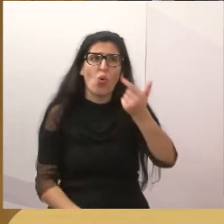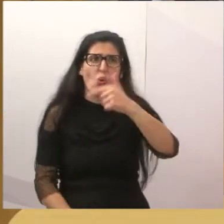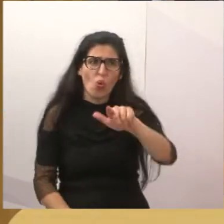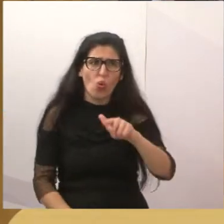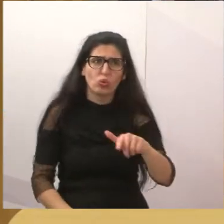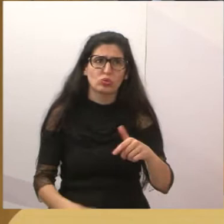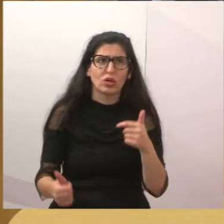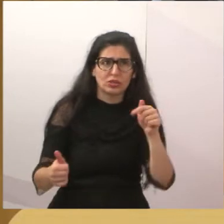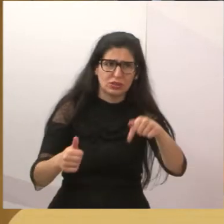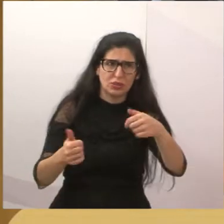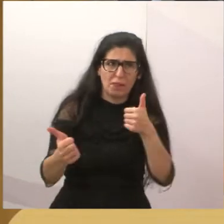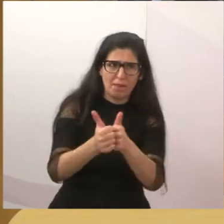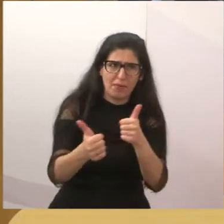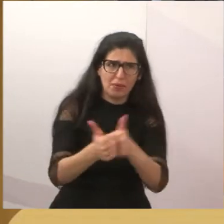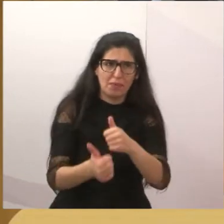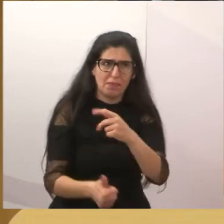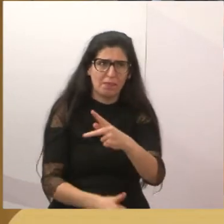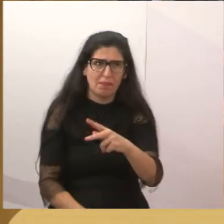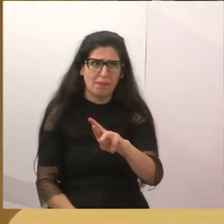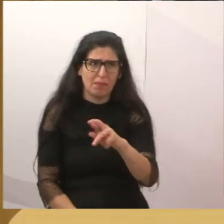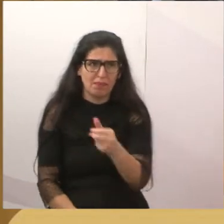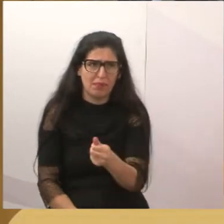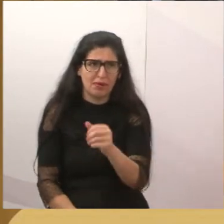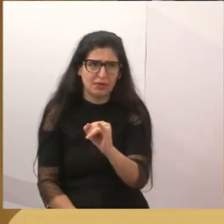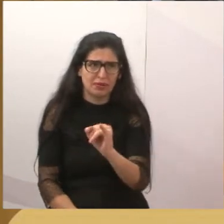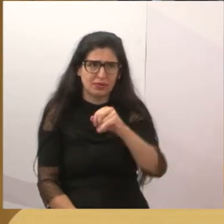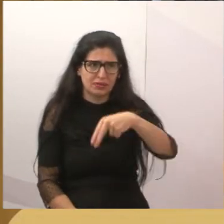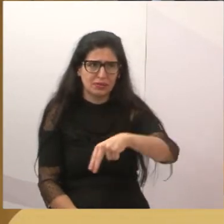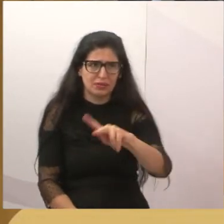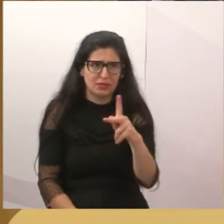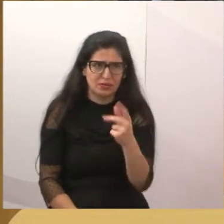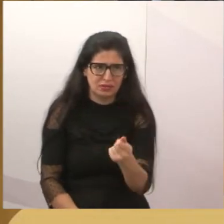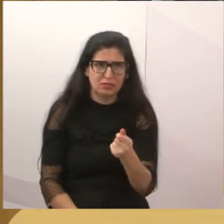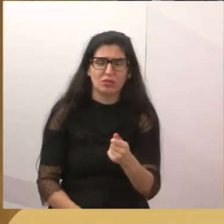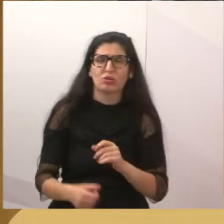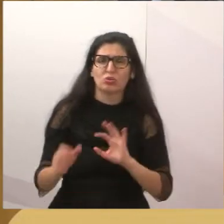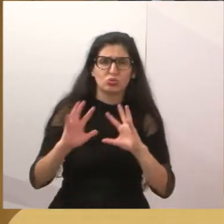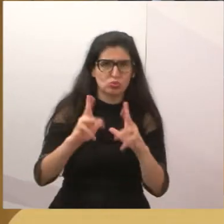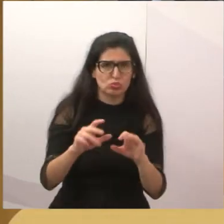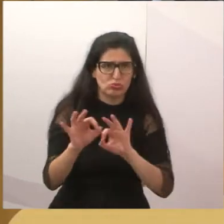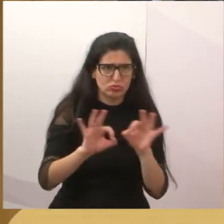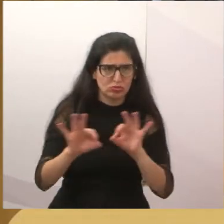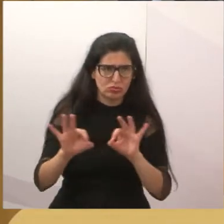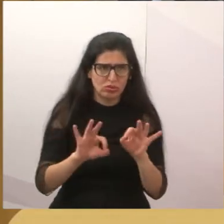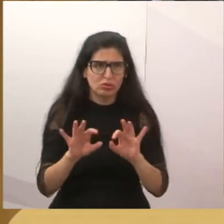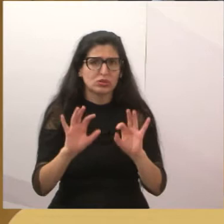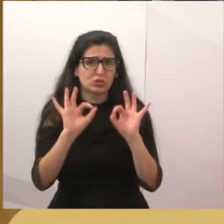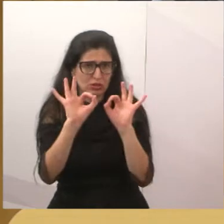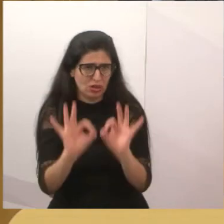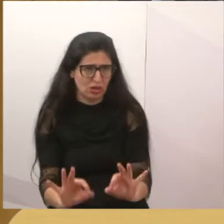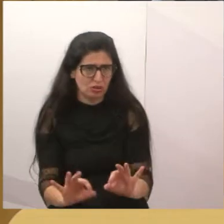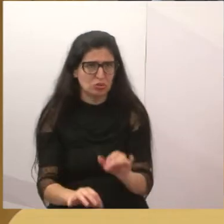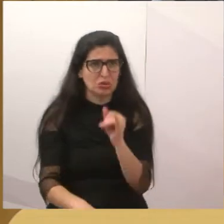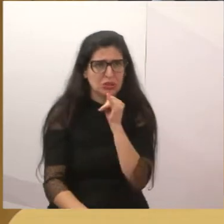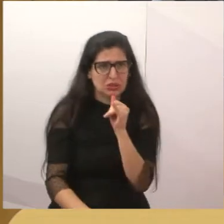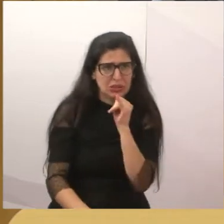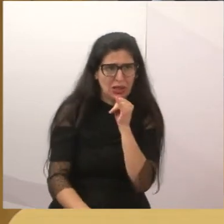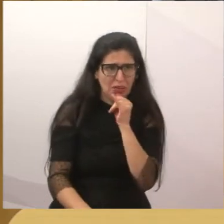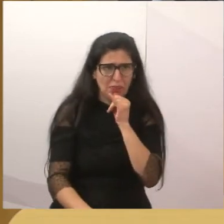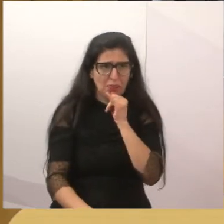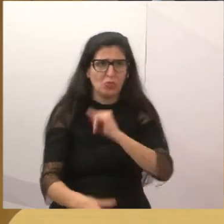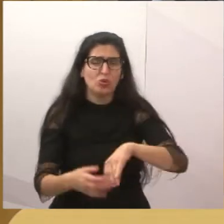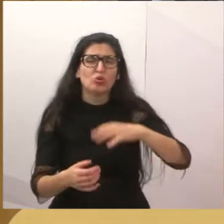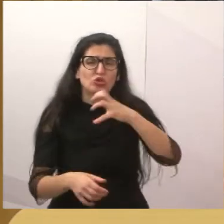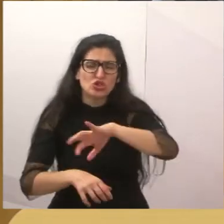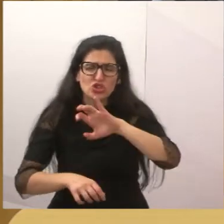aqui perto, aqui, da prainha, aquele varal, pelo que eu sabe, está em ordem. Mas se eu passar lá e ver que tem roupa no chão e que está bagunçado, eu vou pedir para retirar